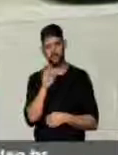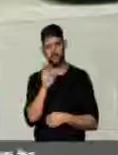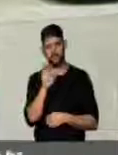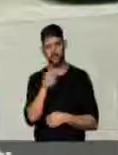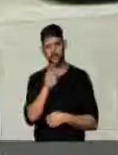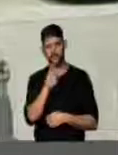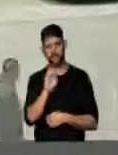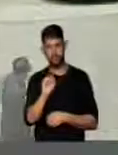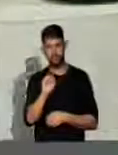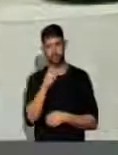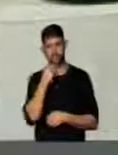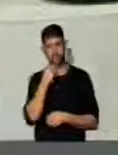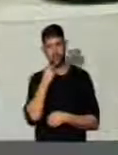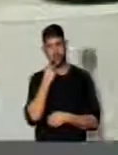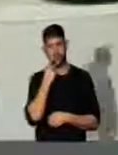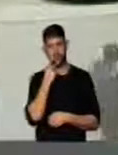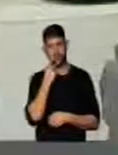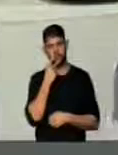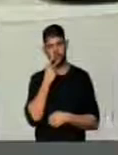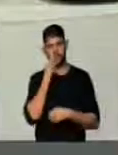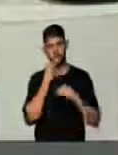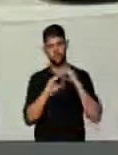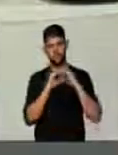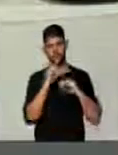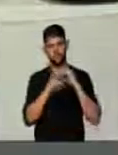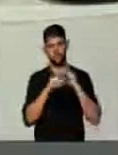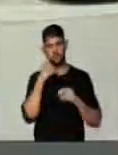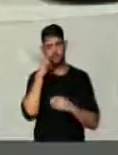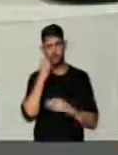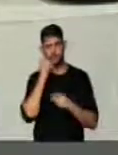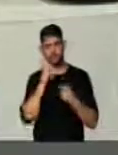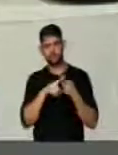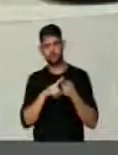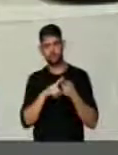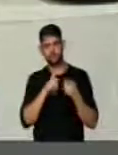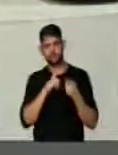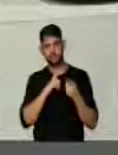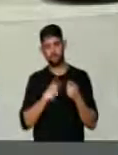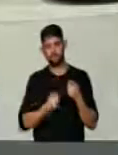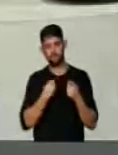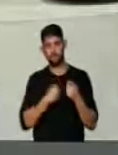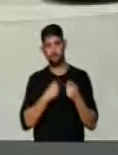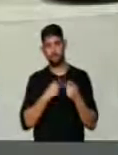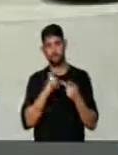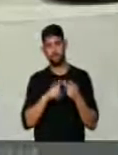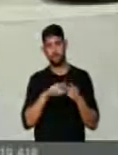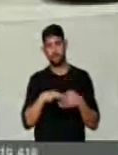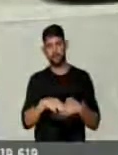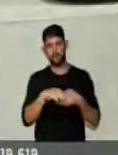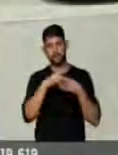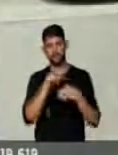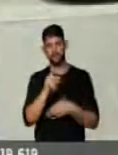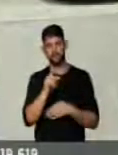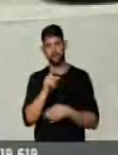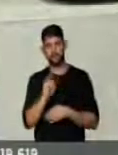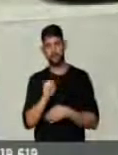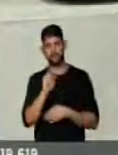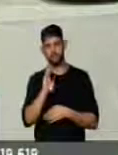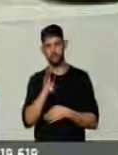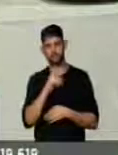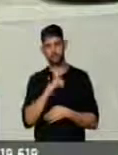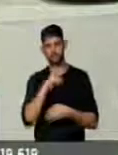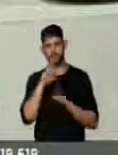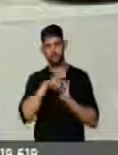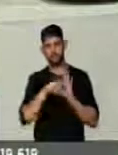Forte, que falará pelas comunicações parlamentares e também pela liderança do PSB pelo